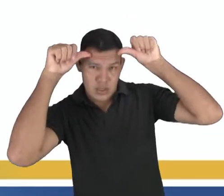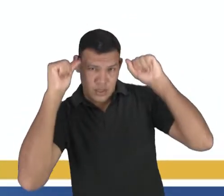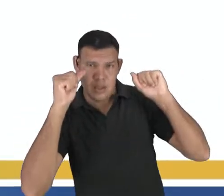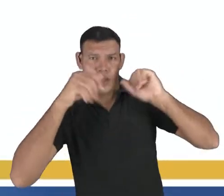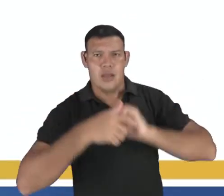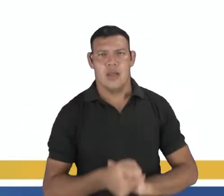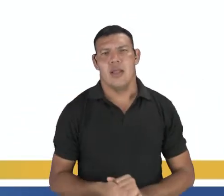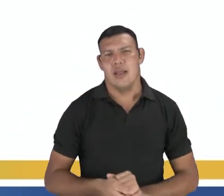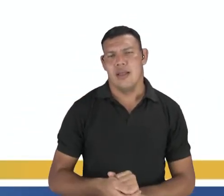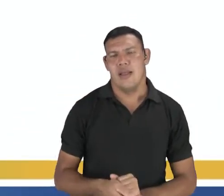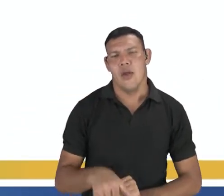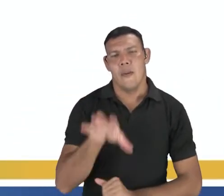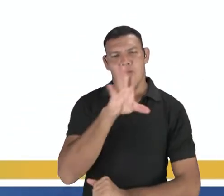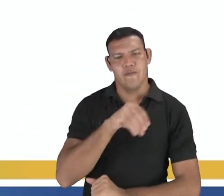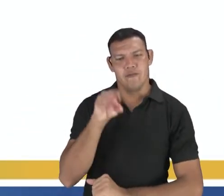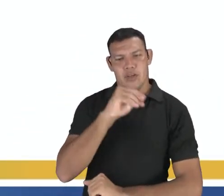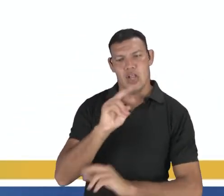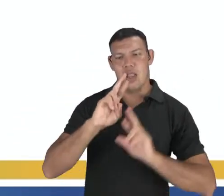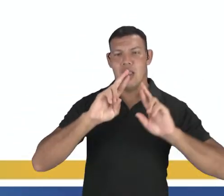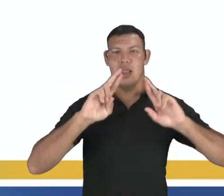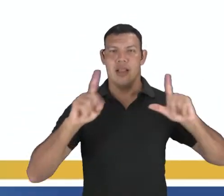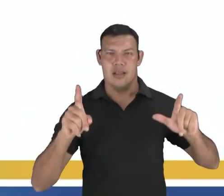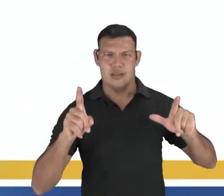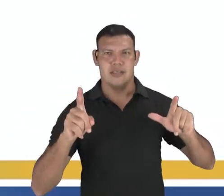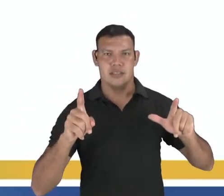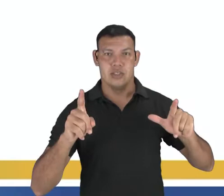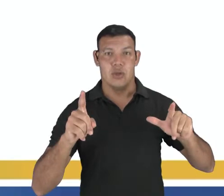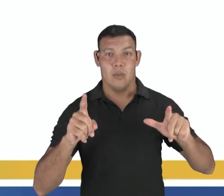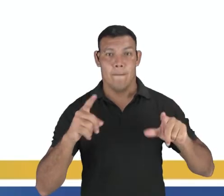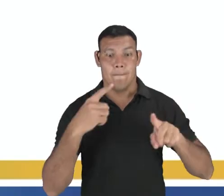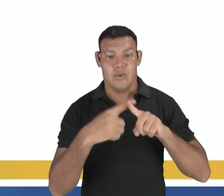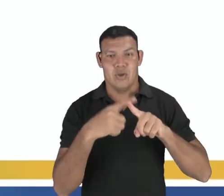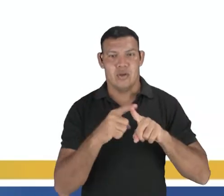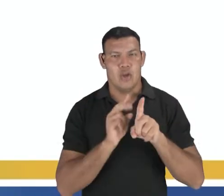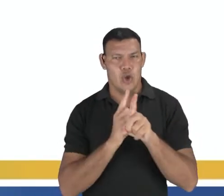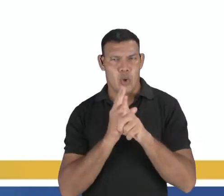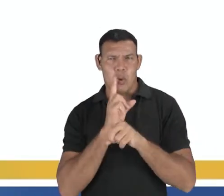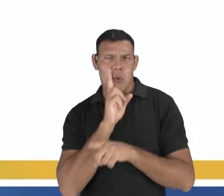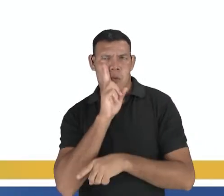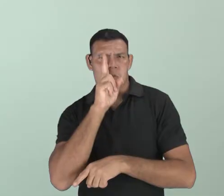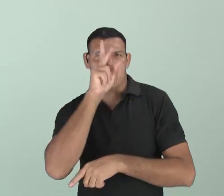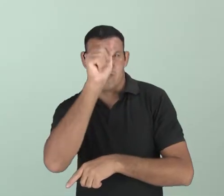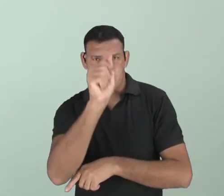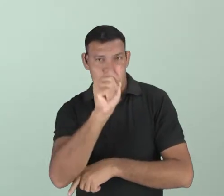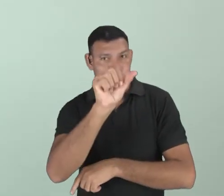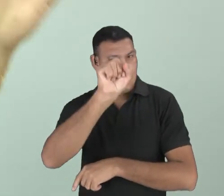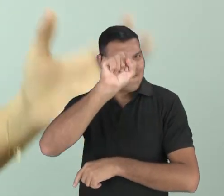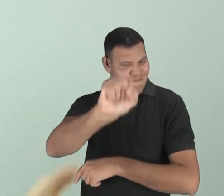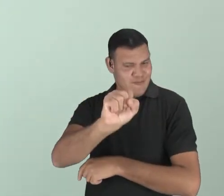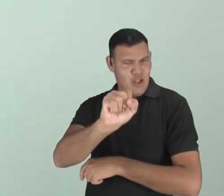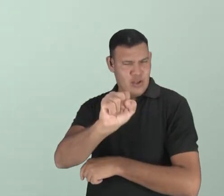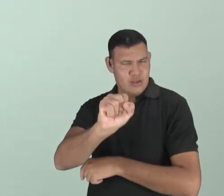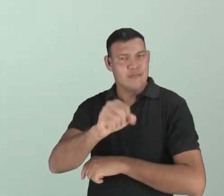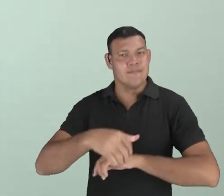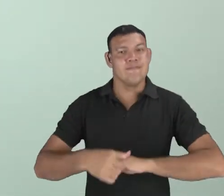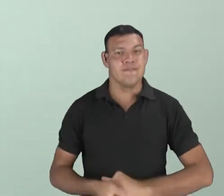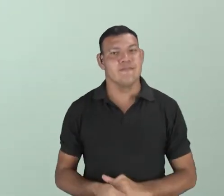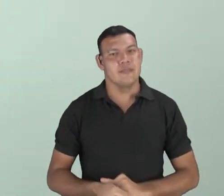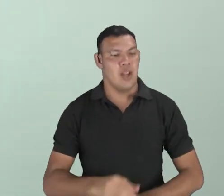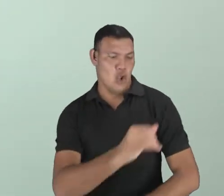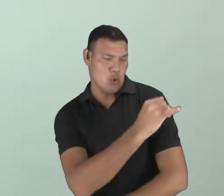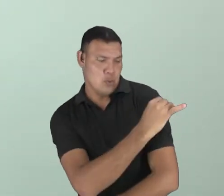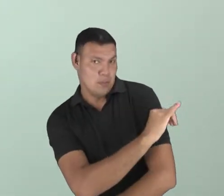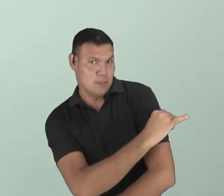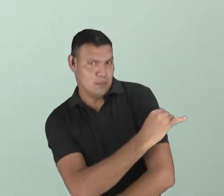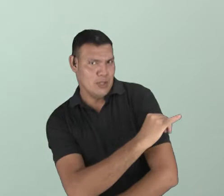O amazonense, ele vai falar esse besta. Olha a diferença. Nós falamos um S mais centrado. O carioca, ele já